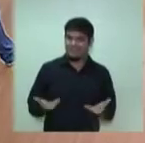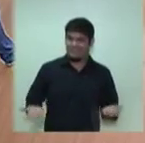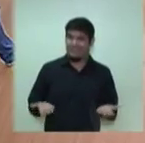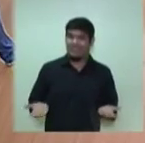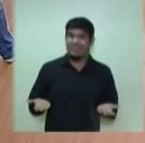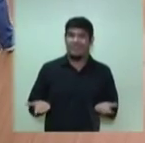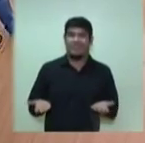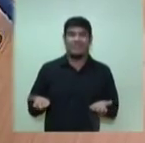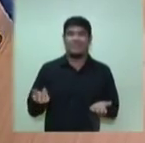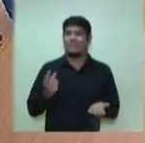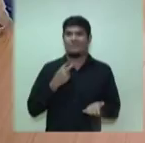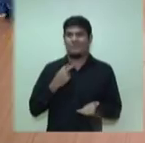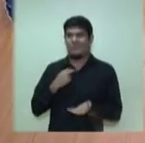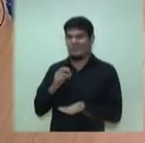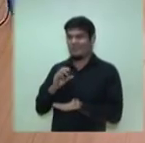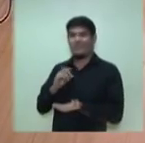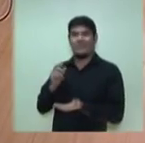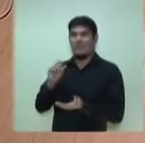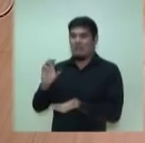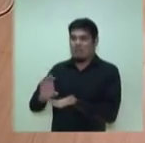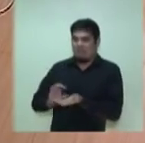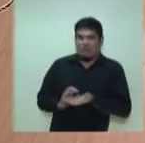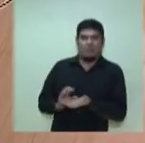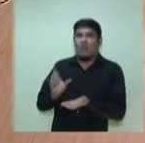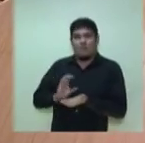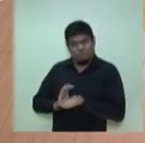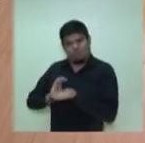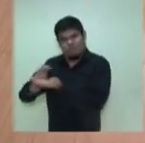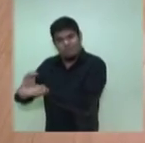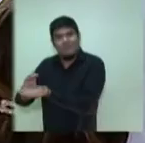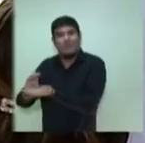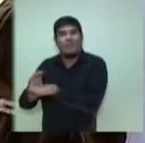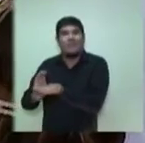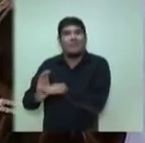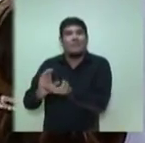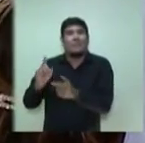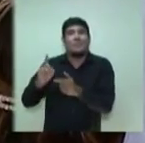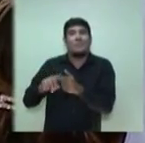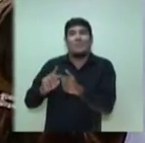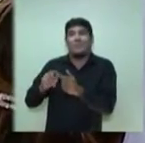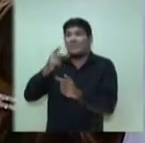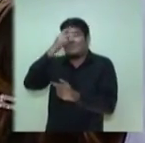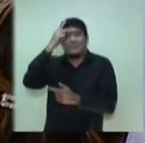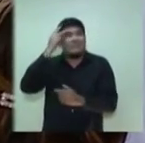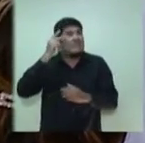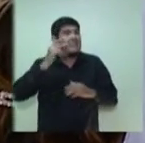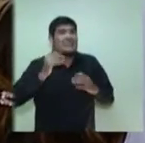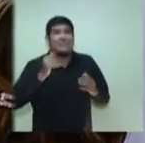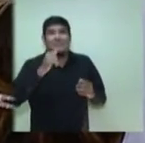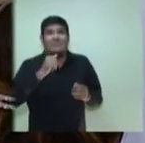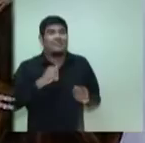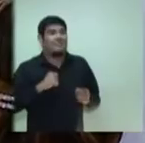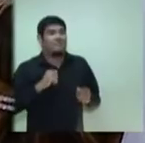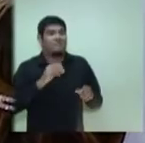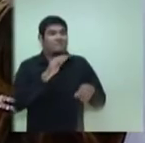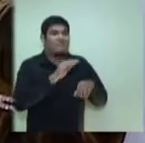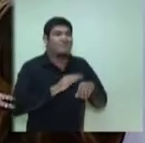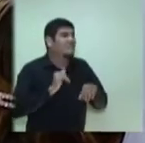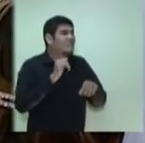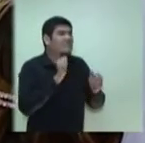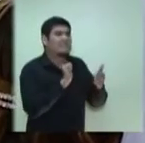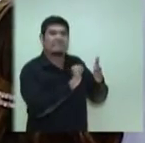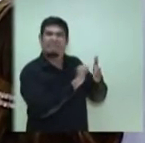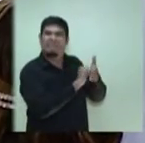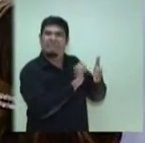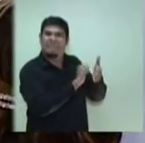mão de recursos, na verdade, ela retira aquela pressão do produtor cultural como um pedinte na porta da secretaria. E